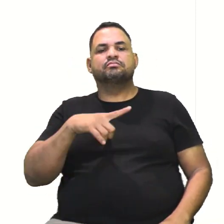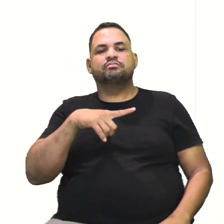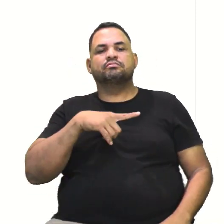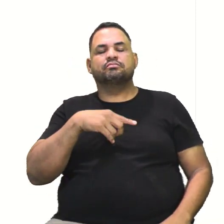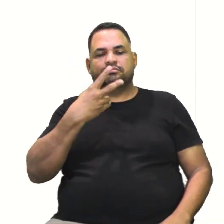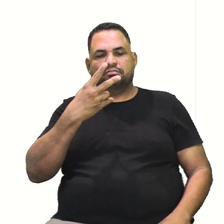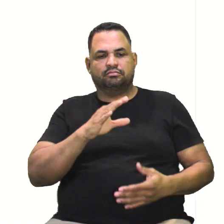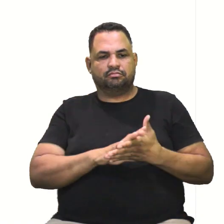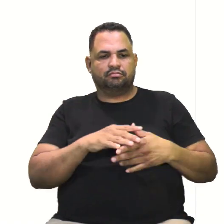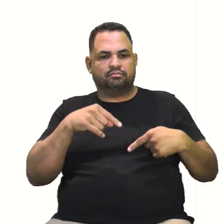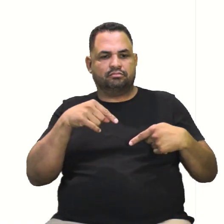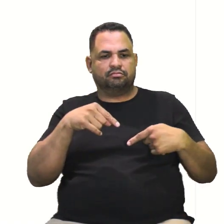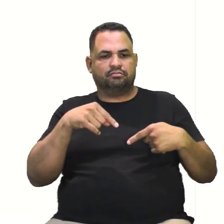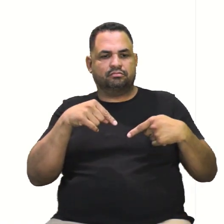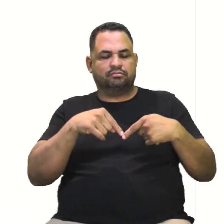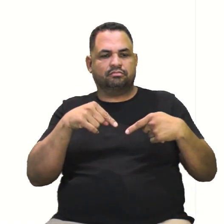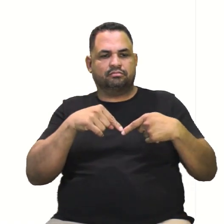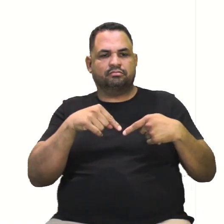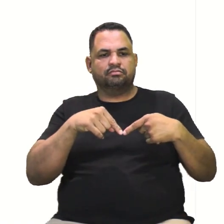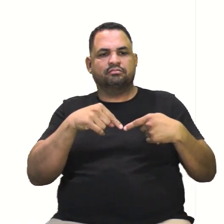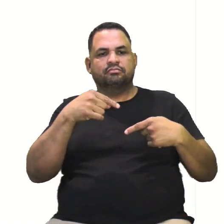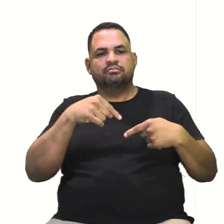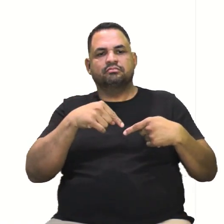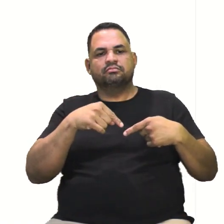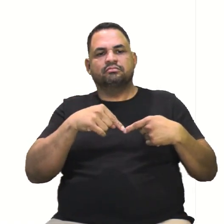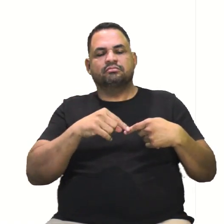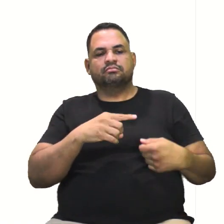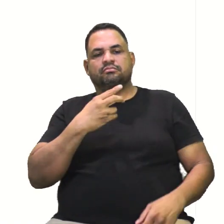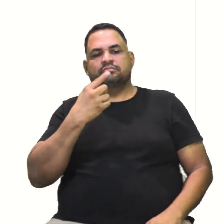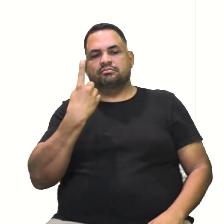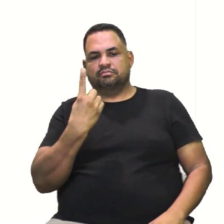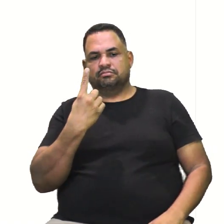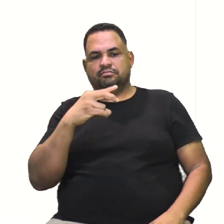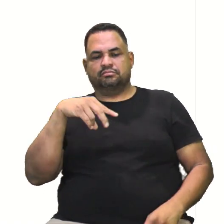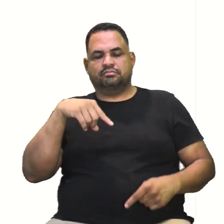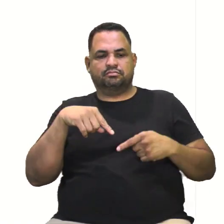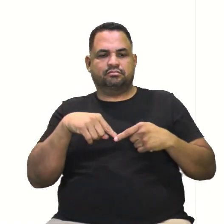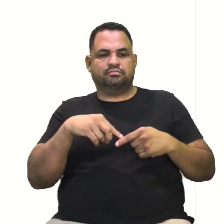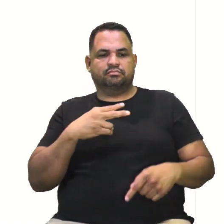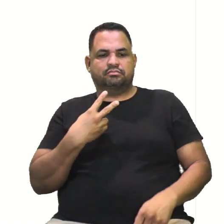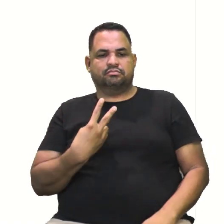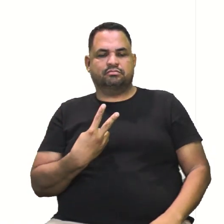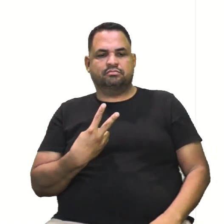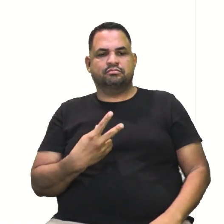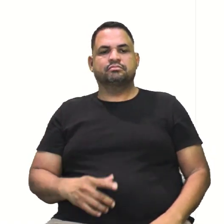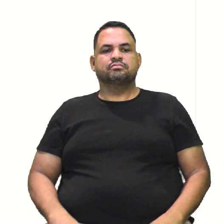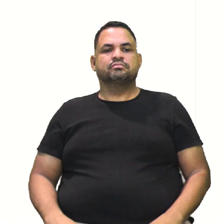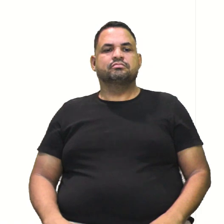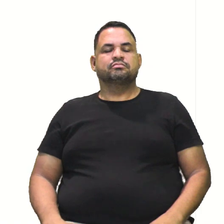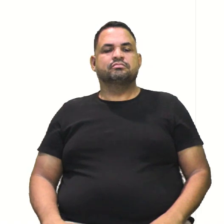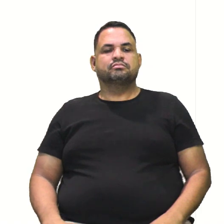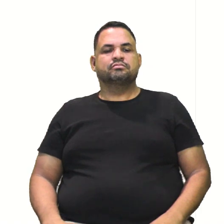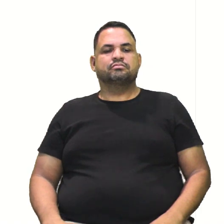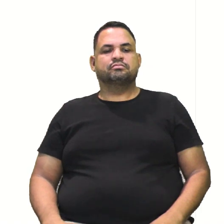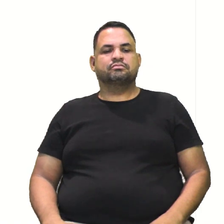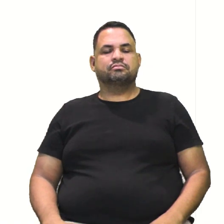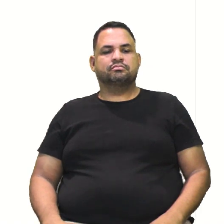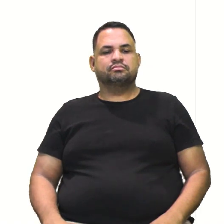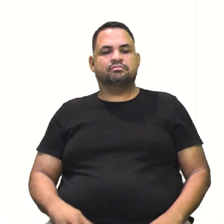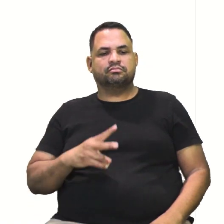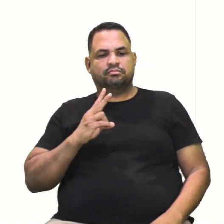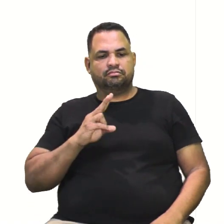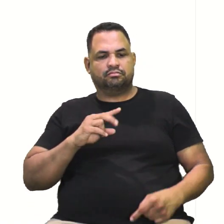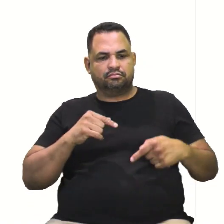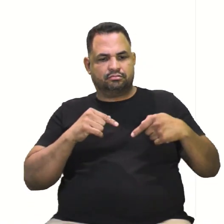vértice é 3, né? Então, V1 aqui, ó, e V2. Então, gente já sabe o valor do vértice. E o vértice é a mesma